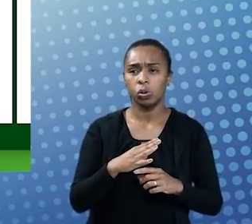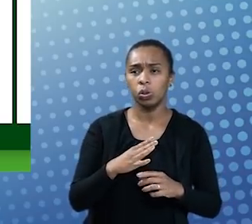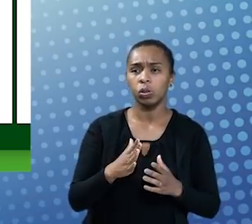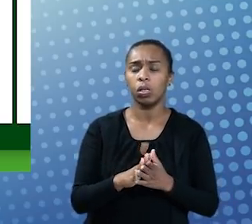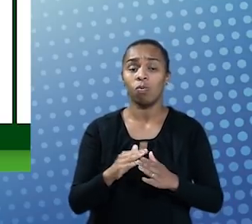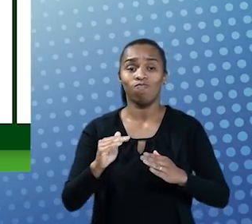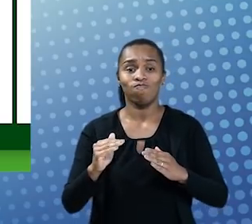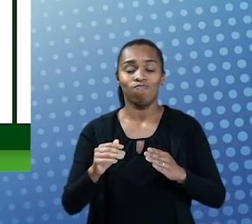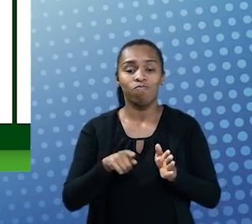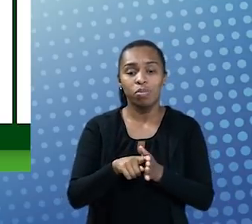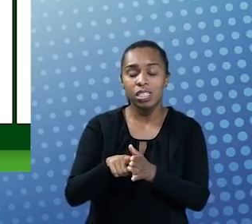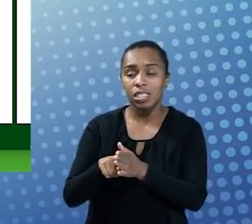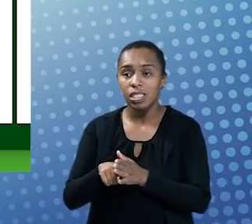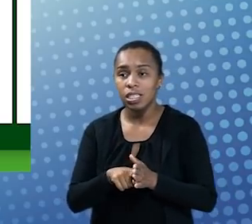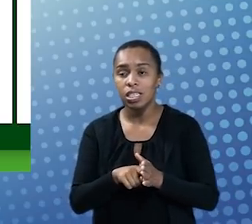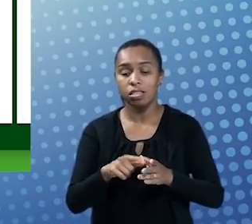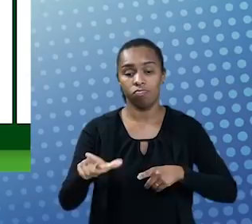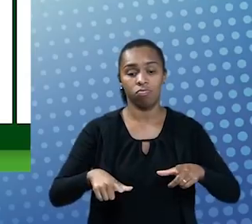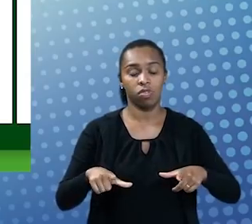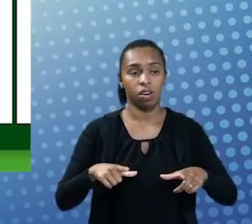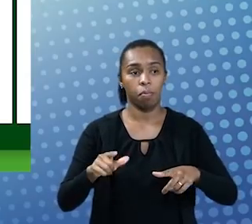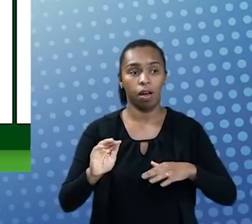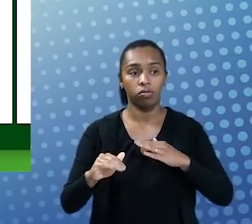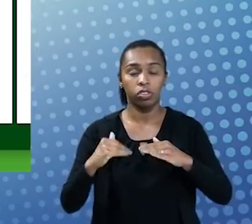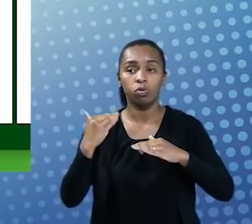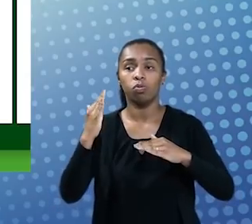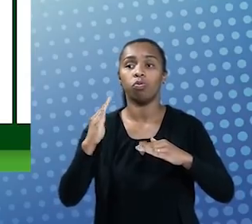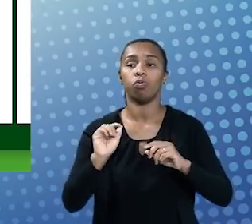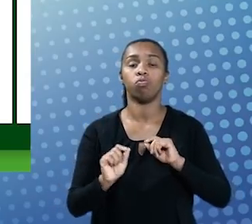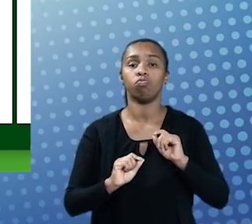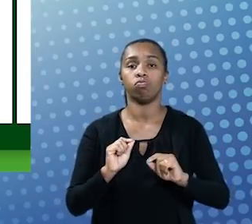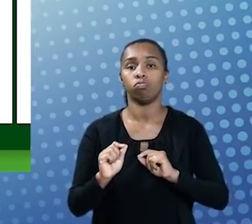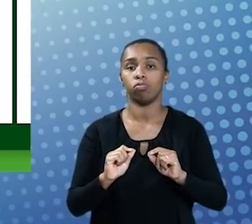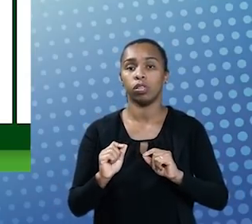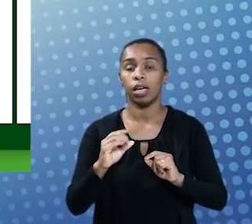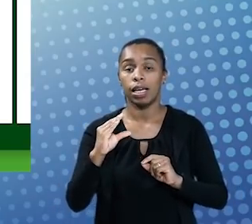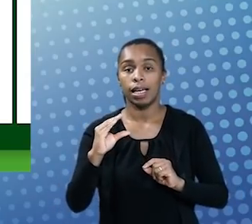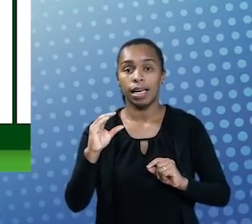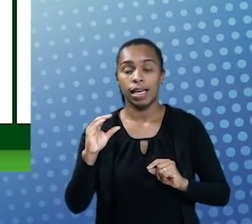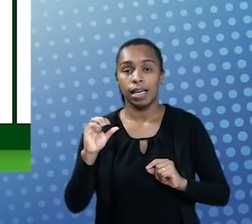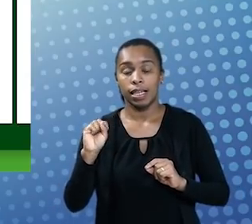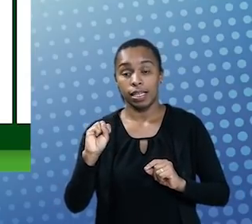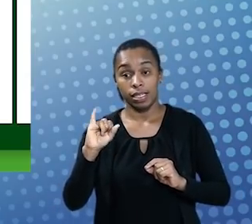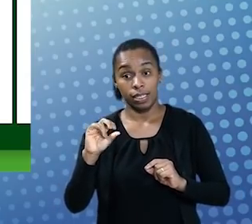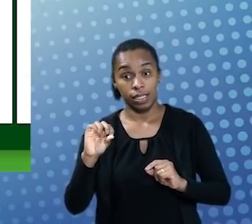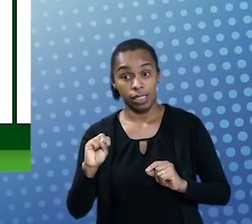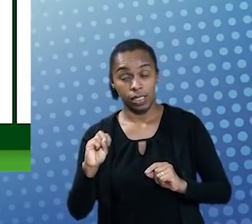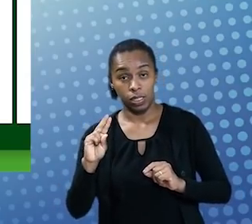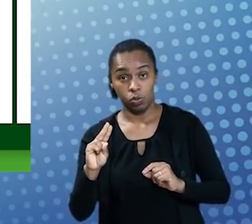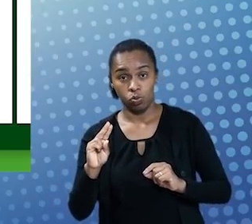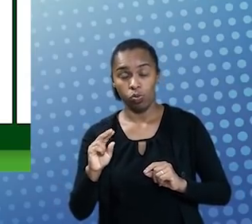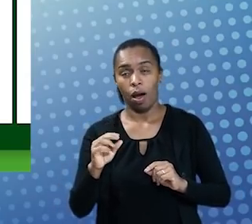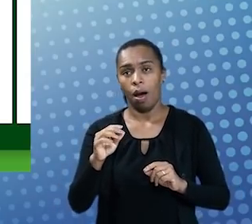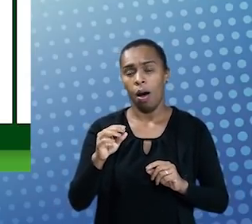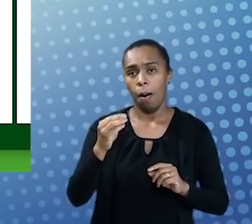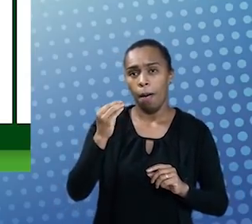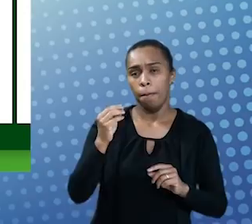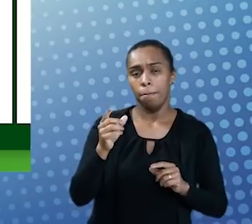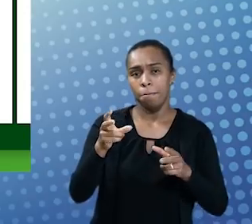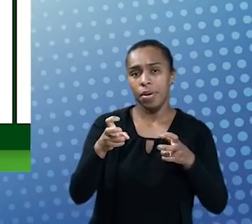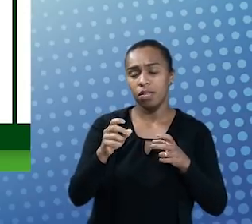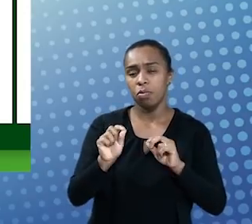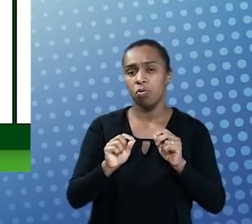no nosso recente levantamento, no trabalho que desenvolvemos no GT da SESU, a gente observou que 93% das